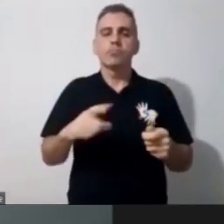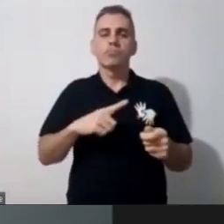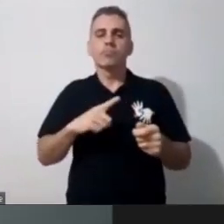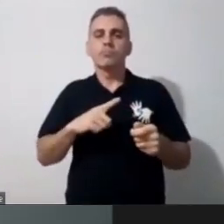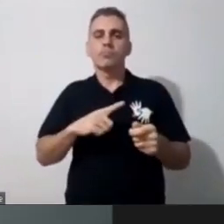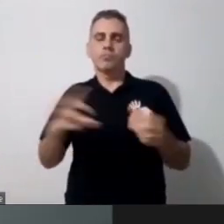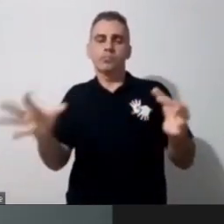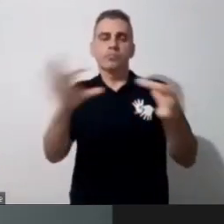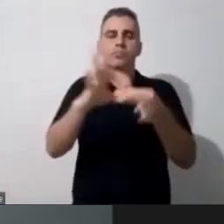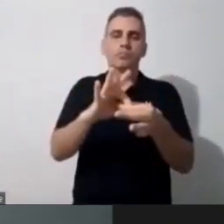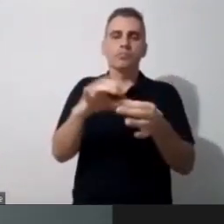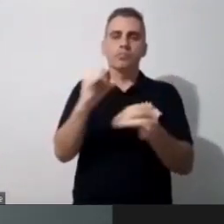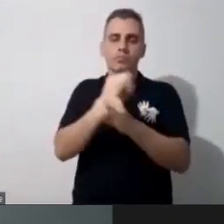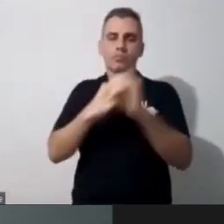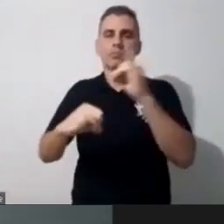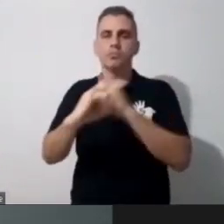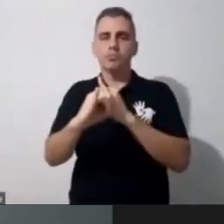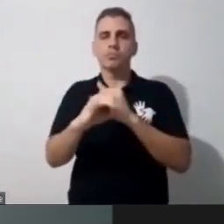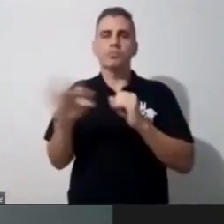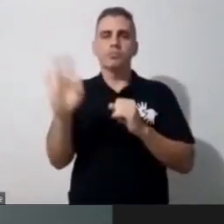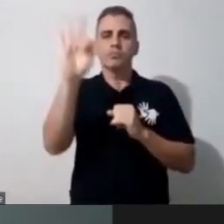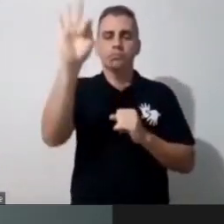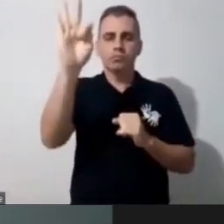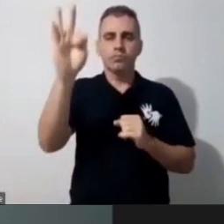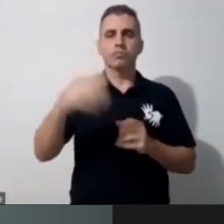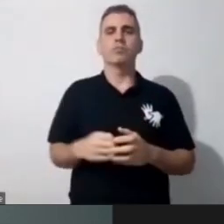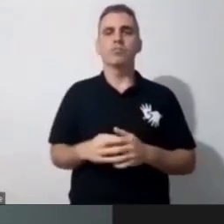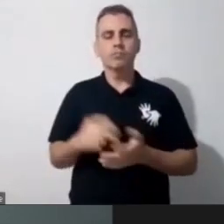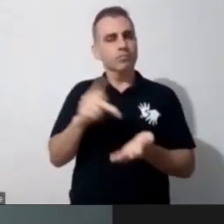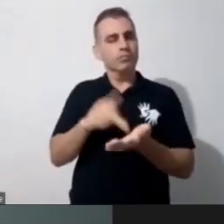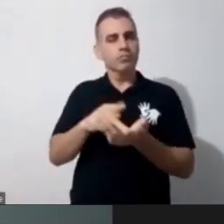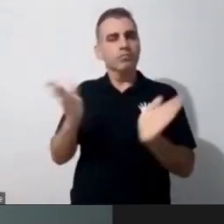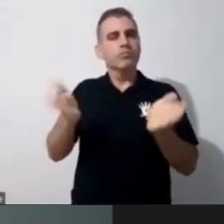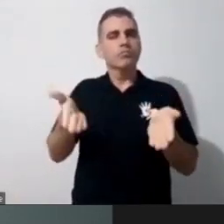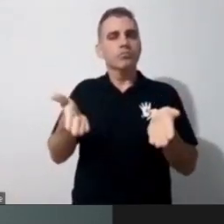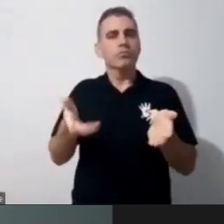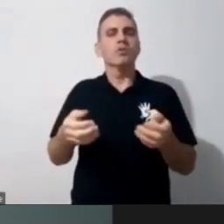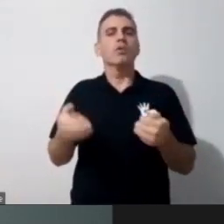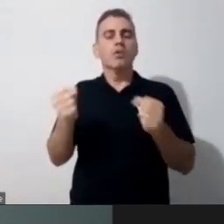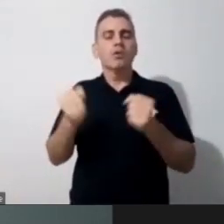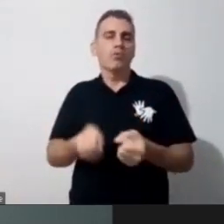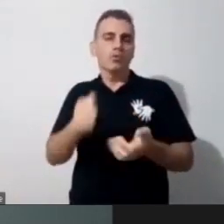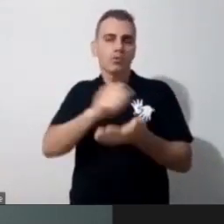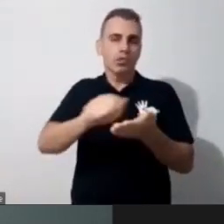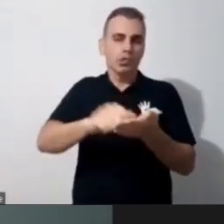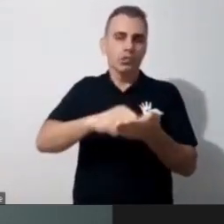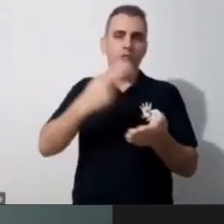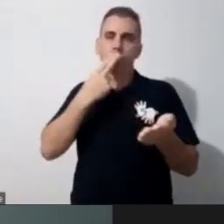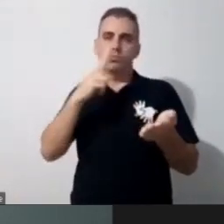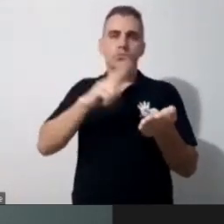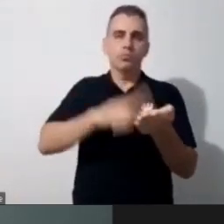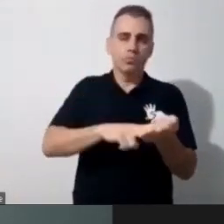então, isso a gente traz para a realidade de hoje, tem a possibilidade da escrita, de uma carta, tem a possibilidade desse